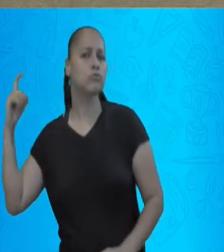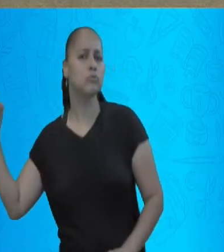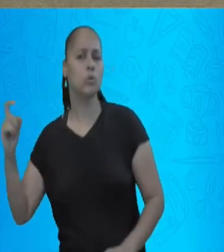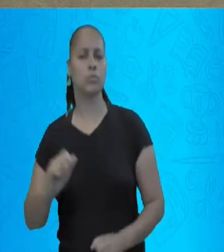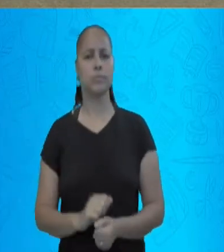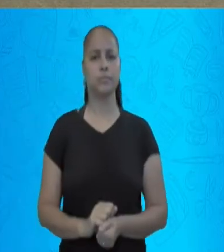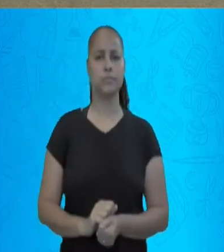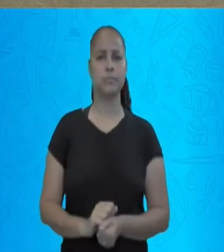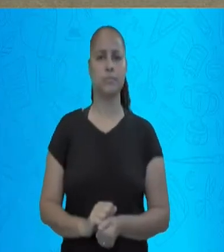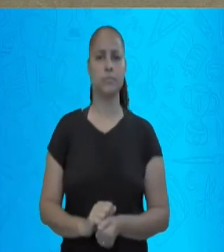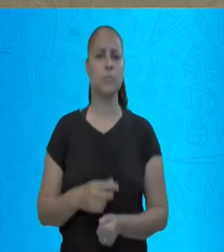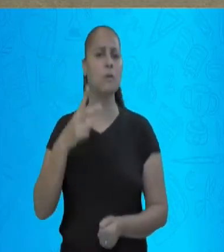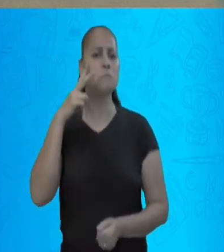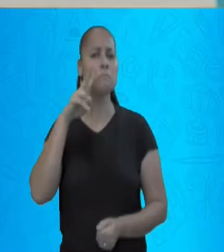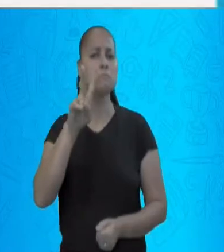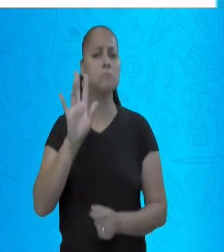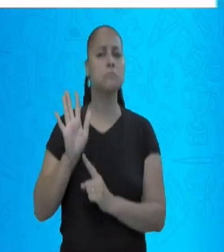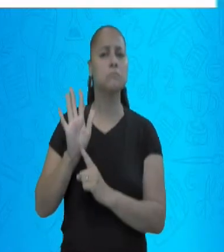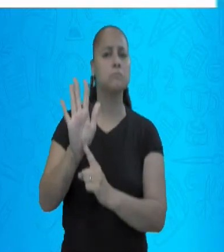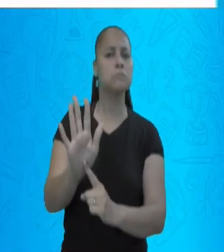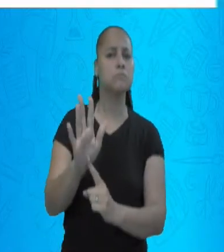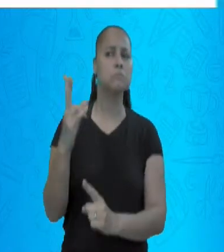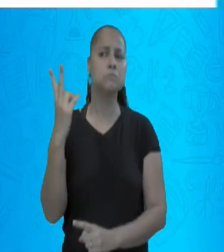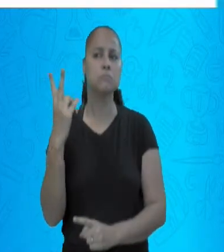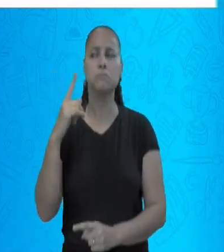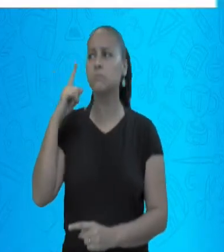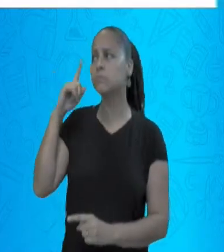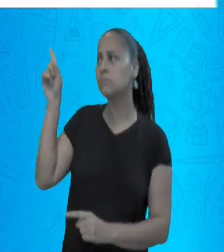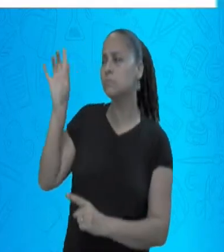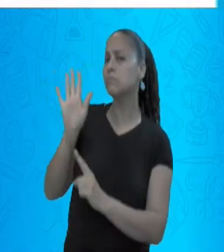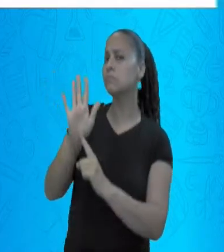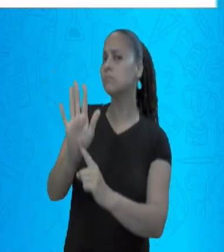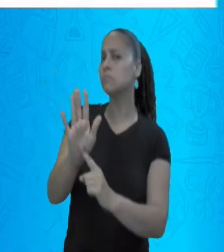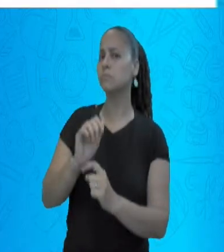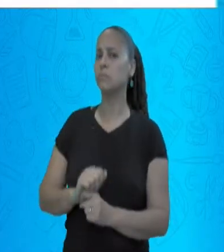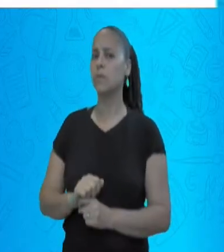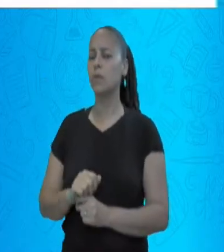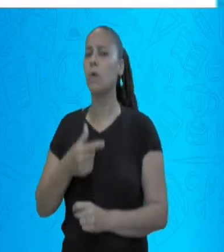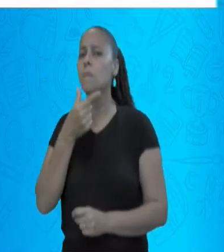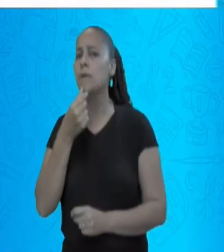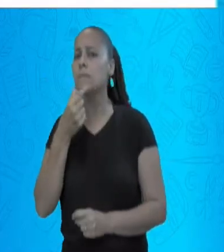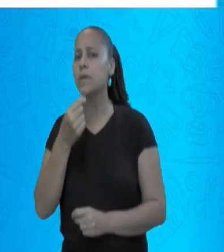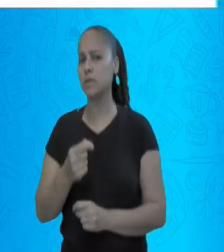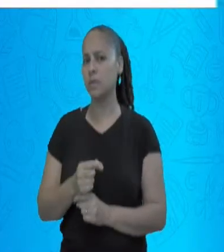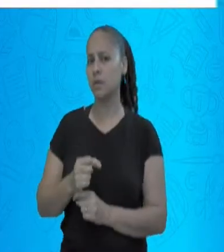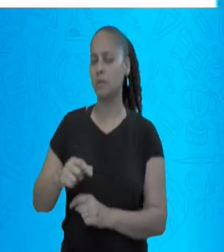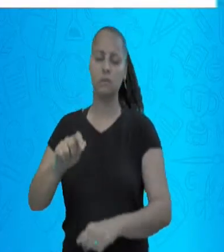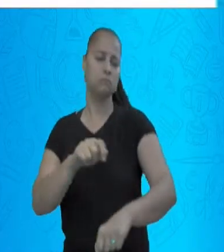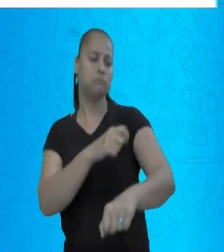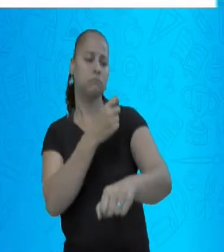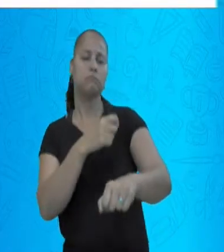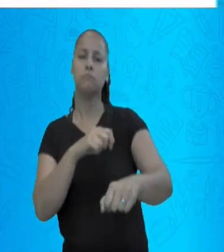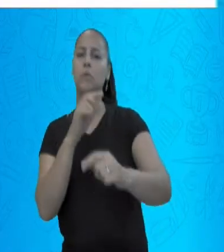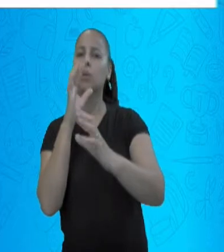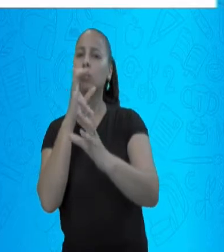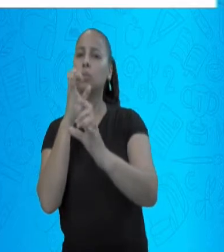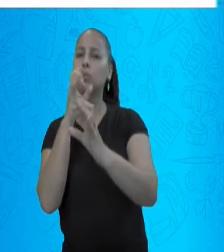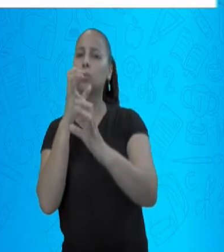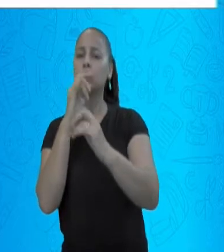O nós estamos vendo nas duas imagens? Uma menina tocando flauta e uma moça